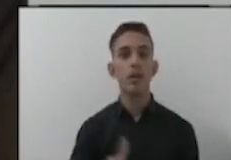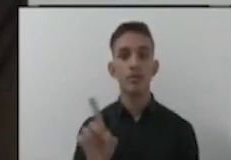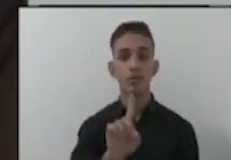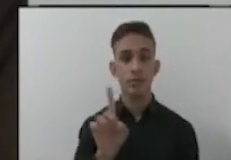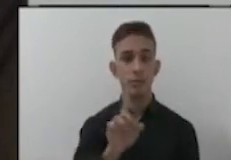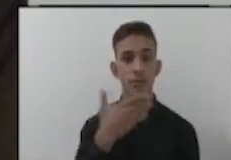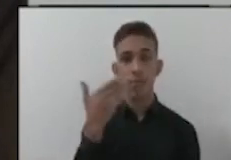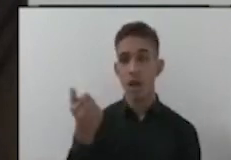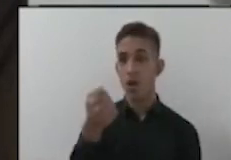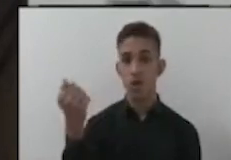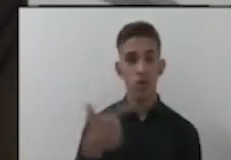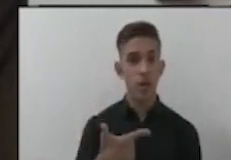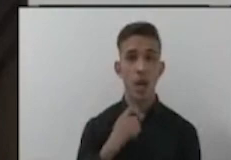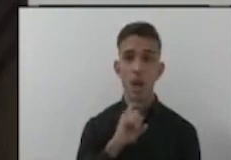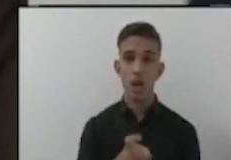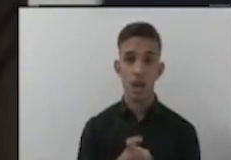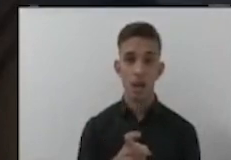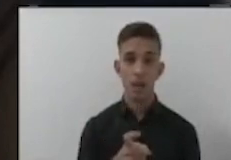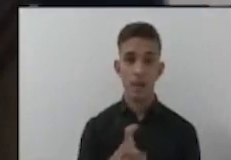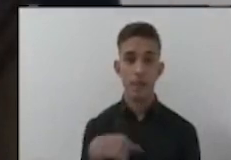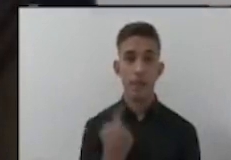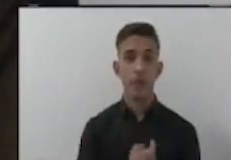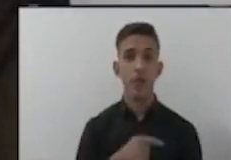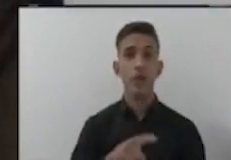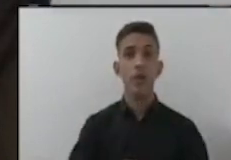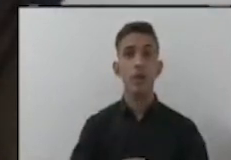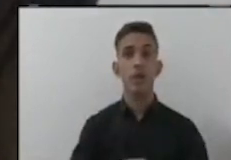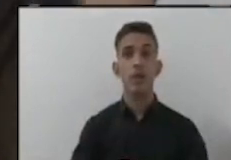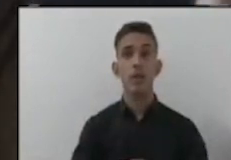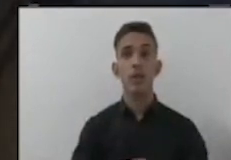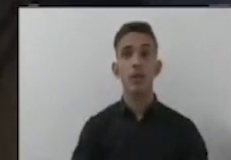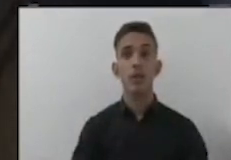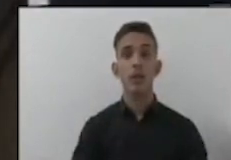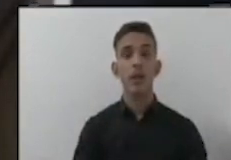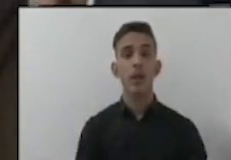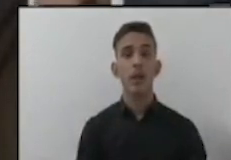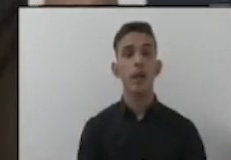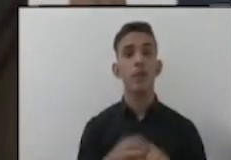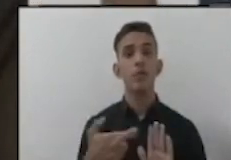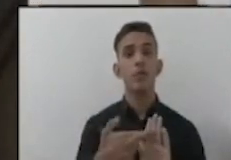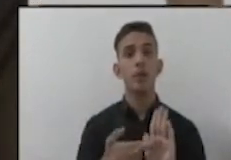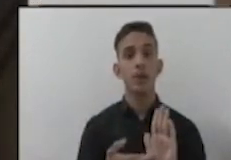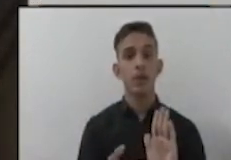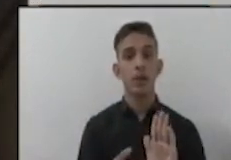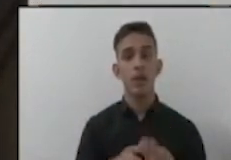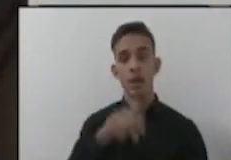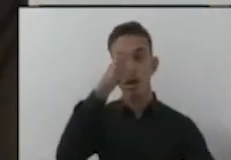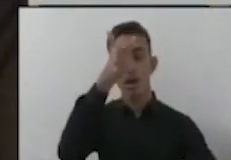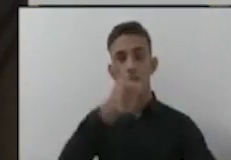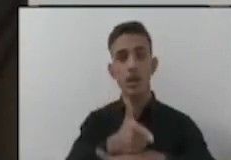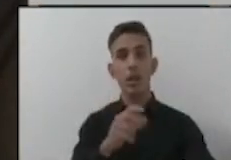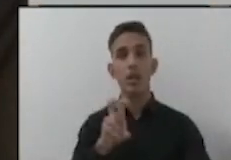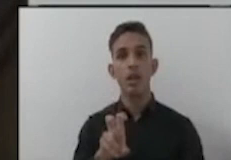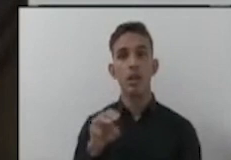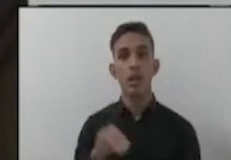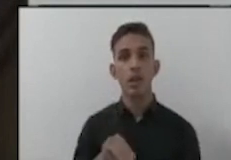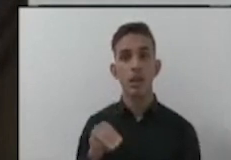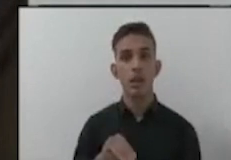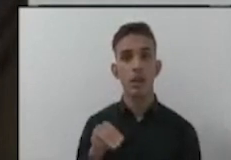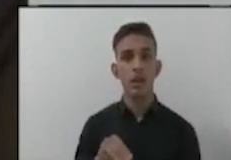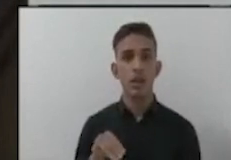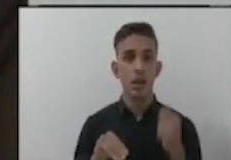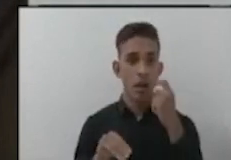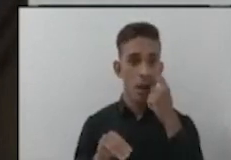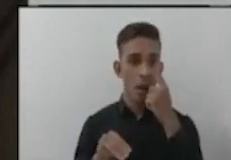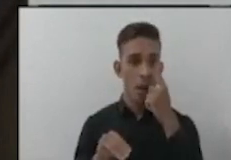é melhor que ninguém. Nós estamos no tempo regimental dessa casa, tempo de liderança, cinco minutos. Muitas